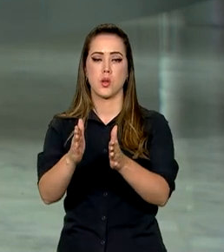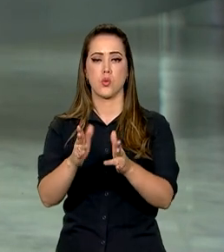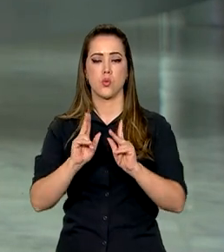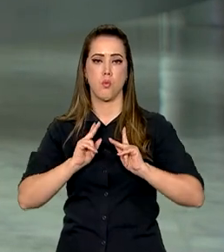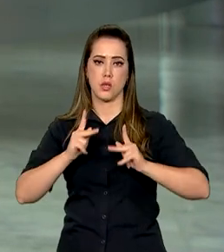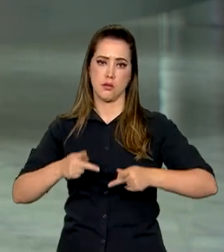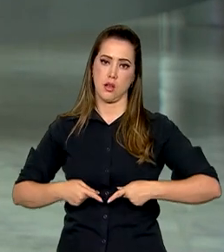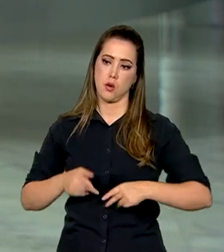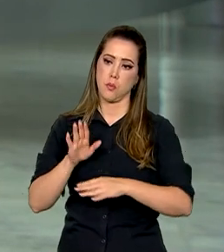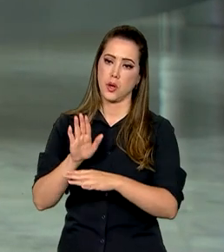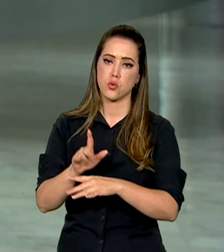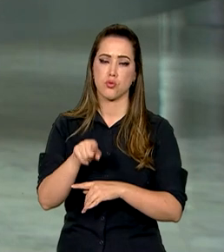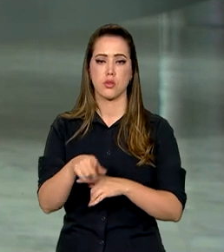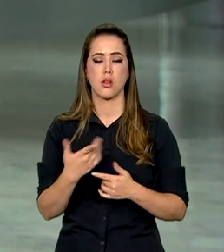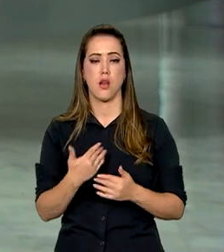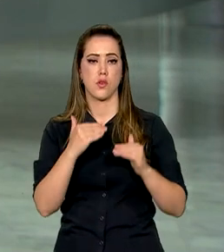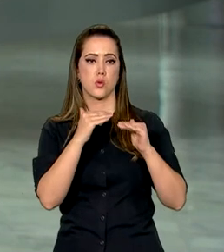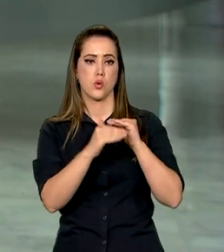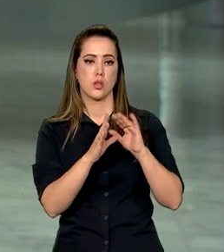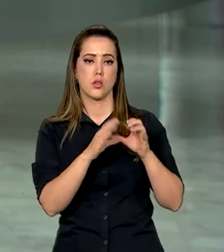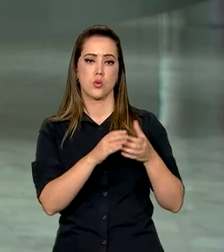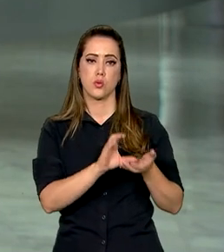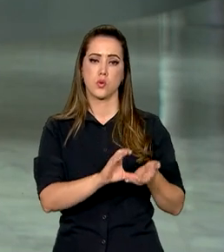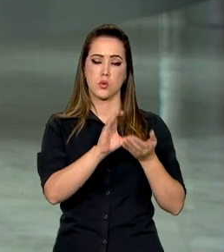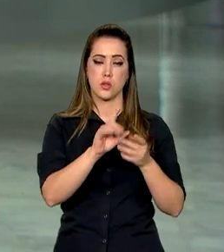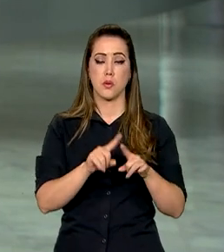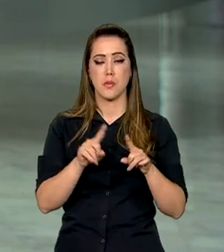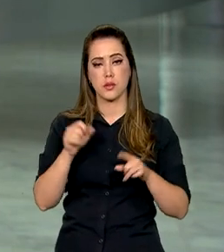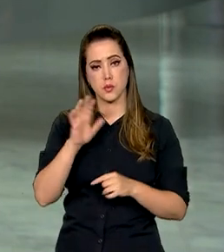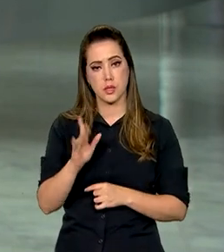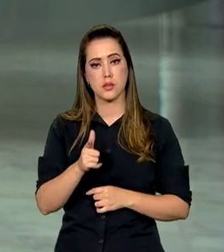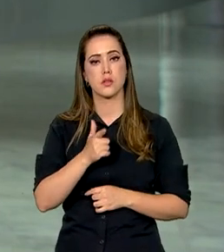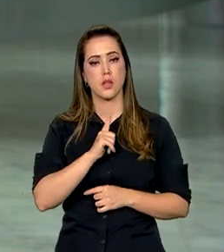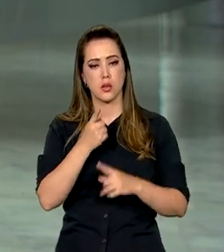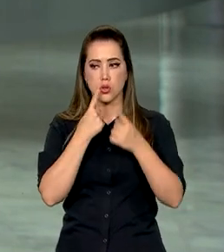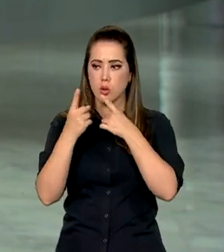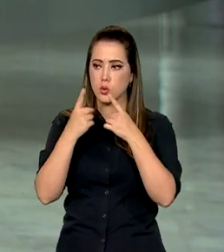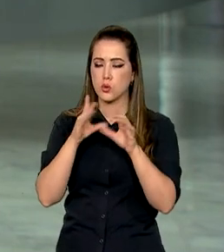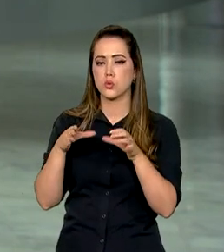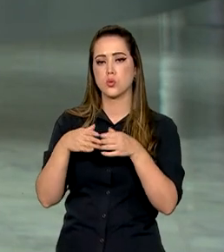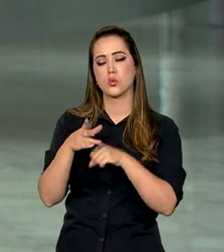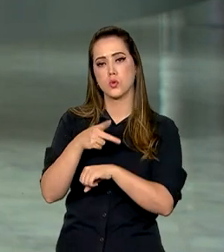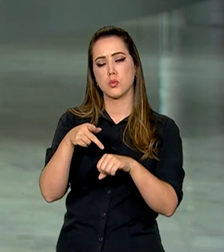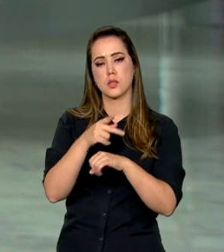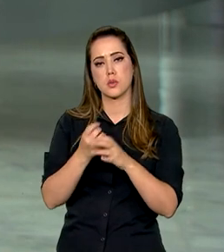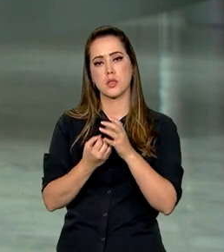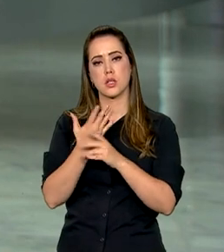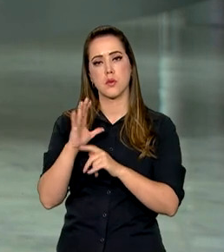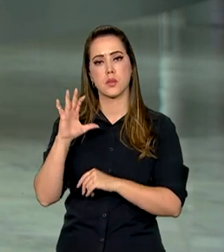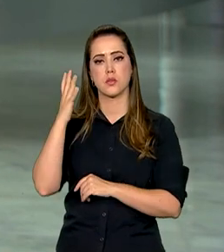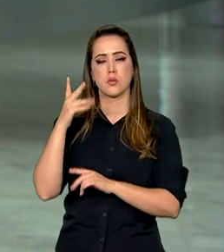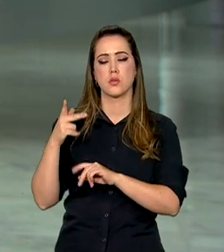na faixa de Gaza, foi rejeitada pelo Conselho. Ainda assim, o Brasil tem dialogado com os países para construir uma